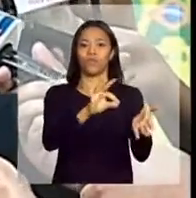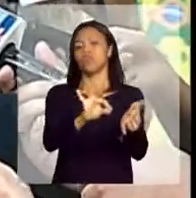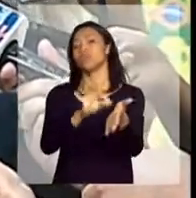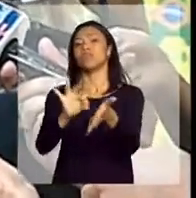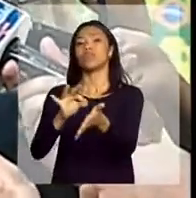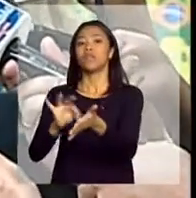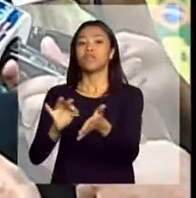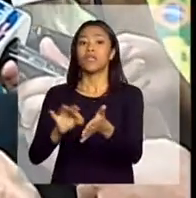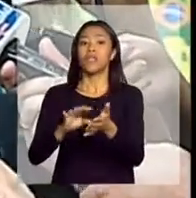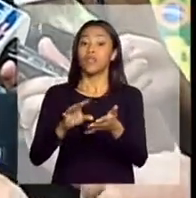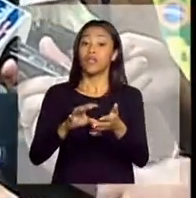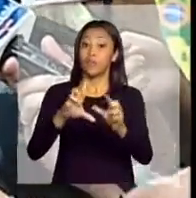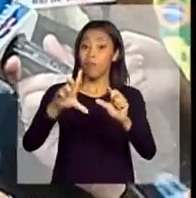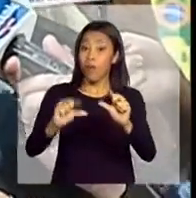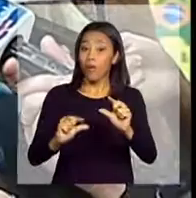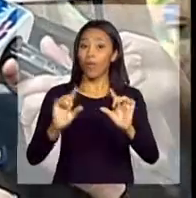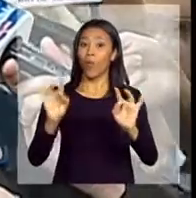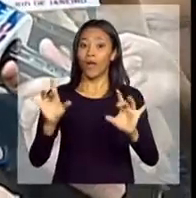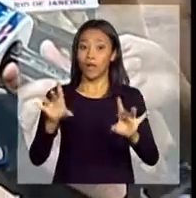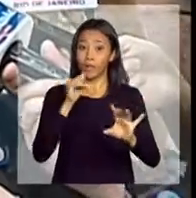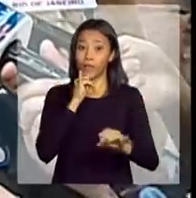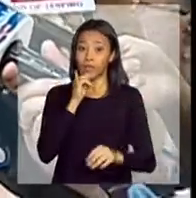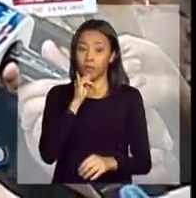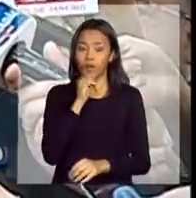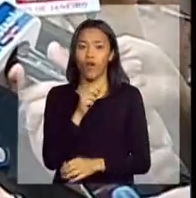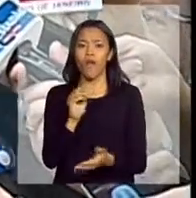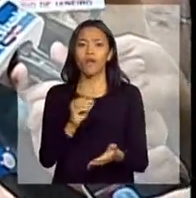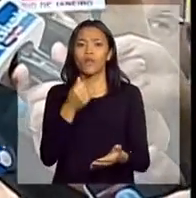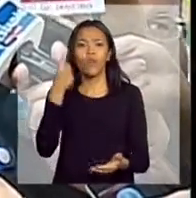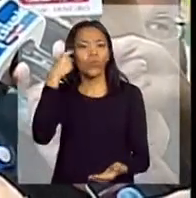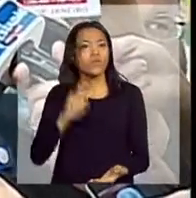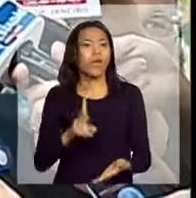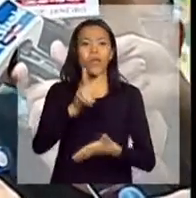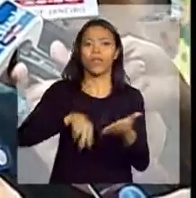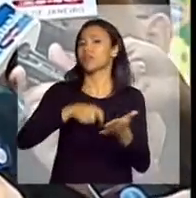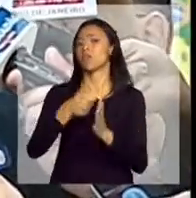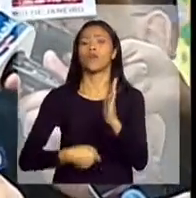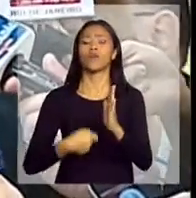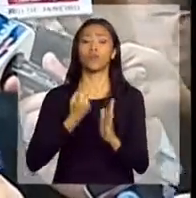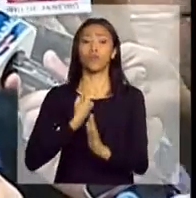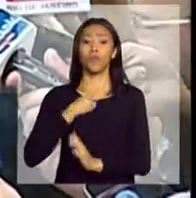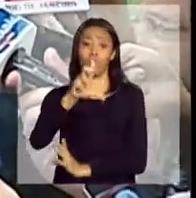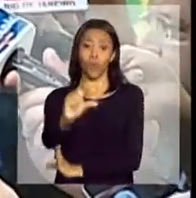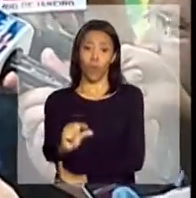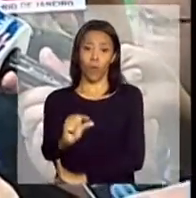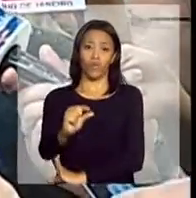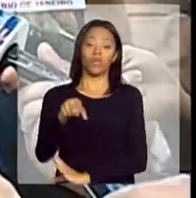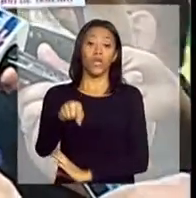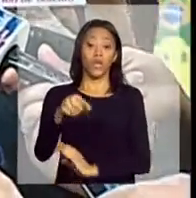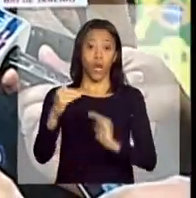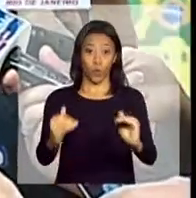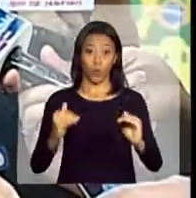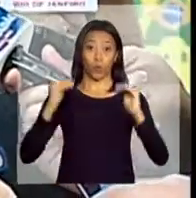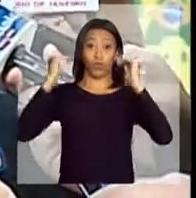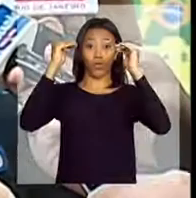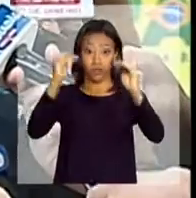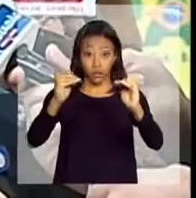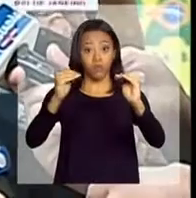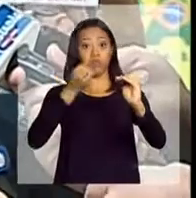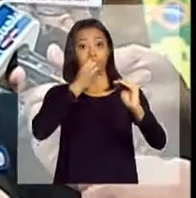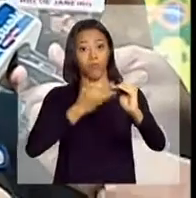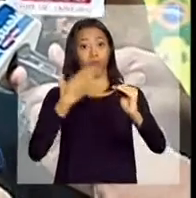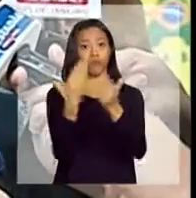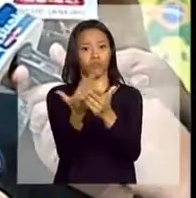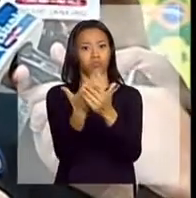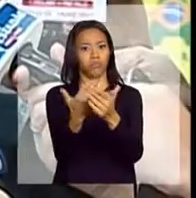da educação no Brasil. Quando você pega, por exemplo, o analfabetismo, é um dos menores índices. E o nível de escolaridade também é bem avançado.